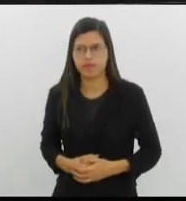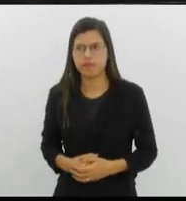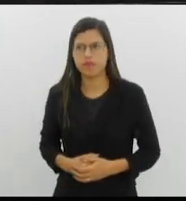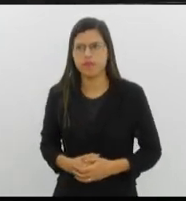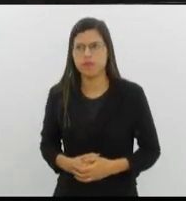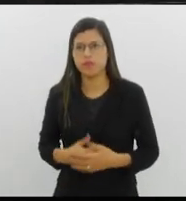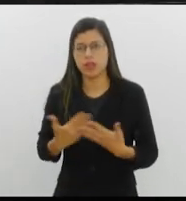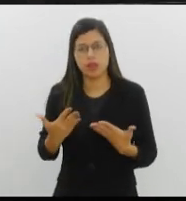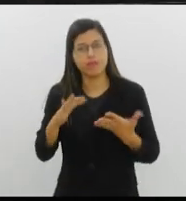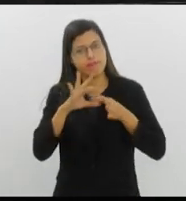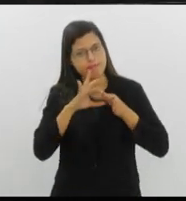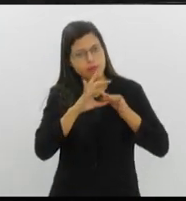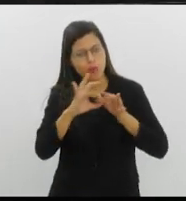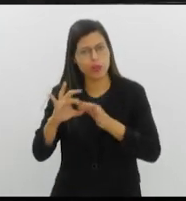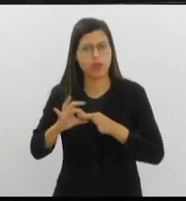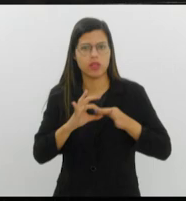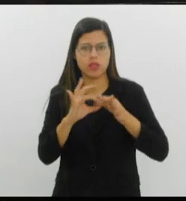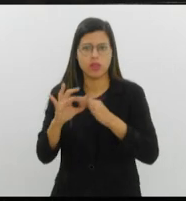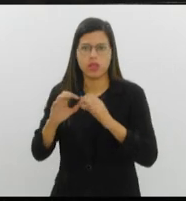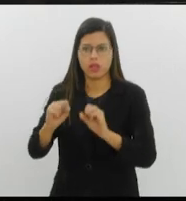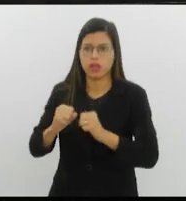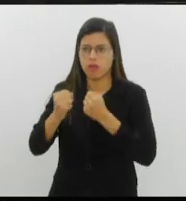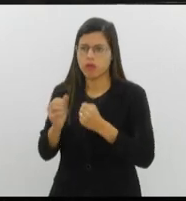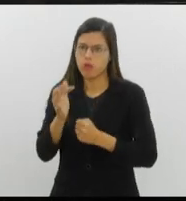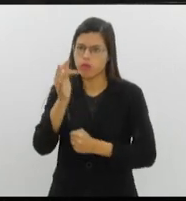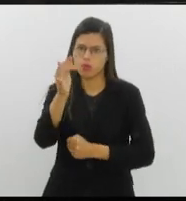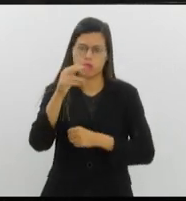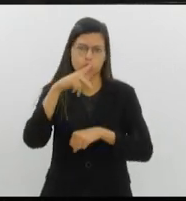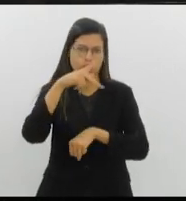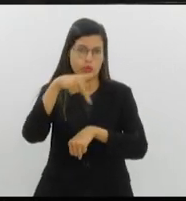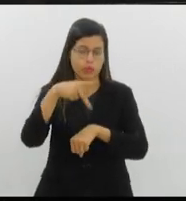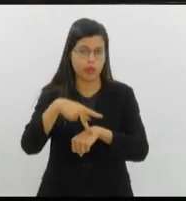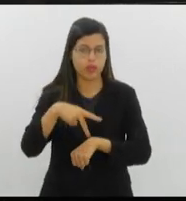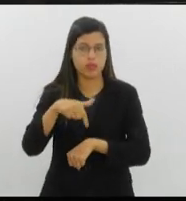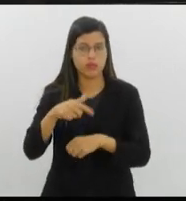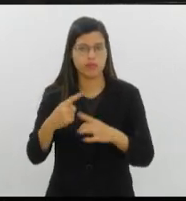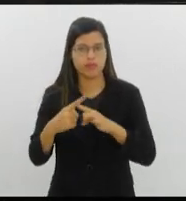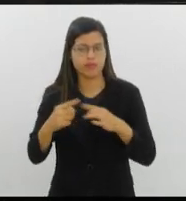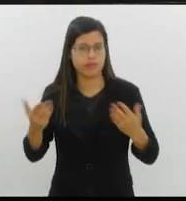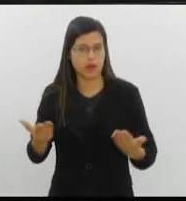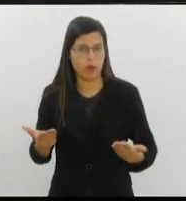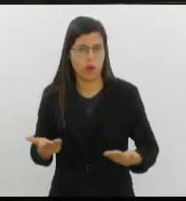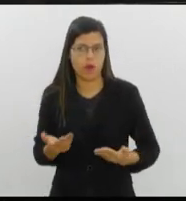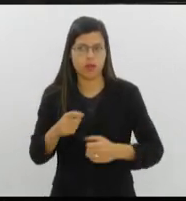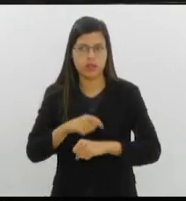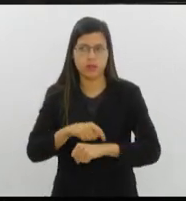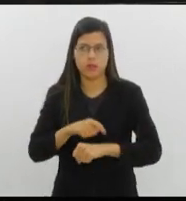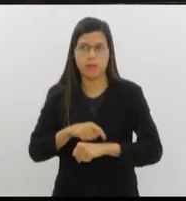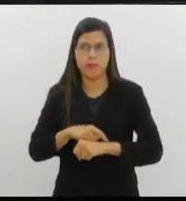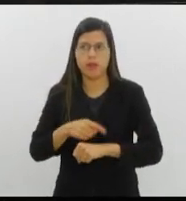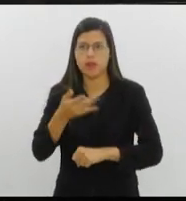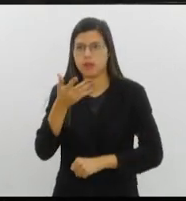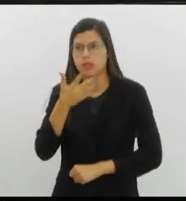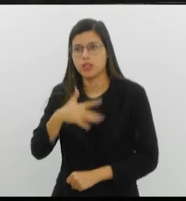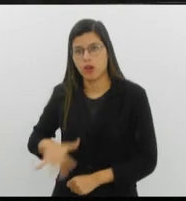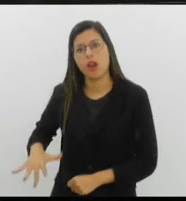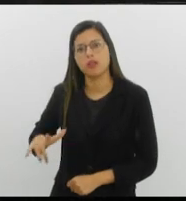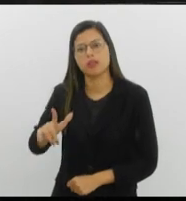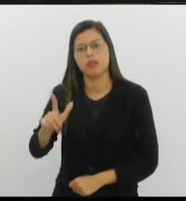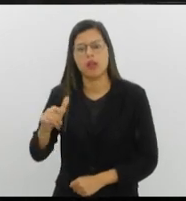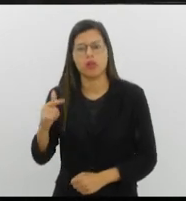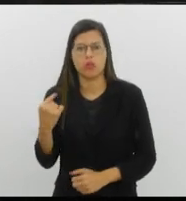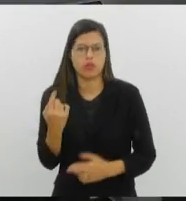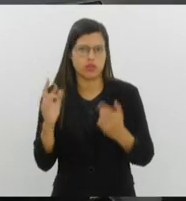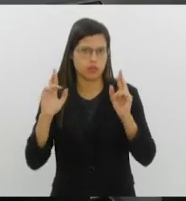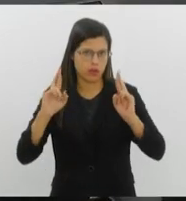vamos se unir e cada vez mais defender o futuro da nossa nação. Porque agora, nesse momento, elas realmente são a nossa esperança. Obrigada,